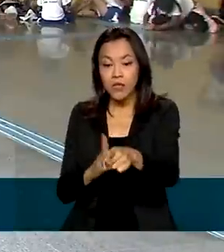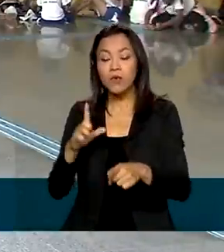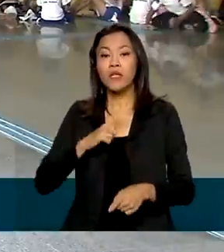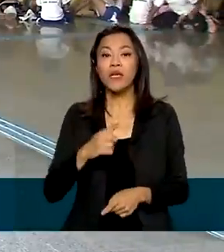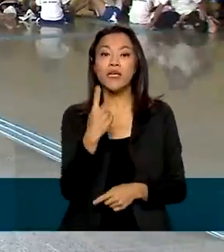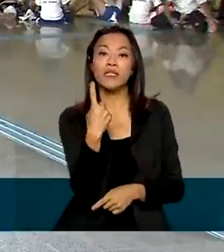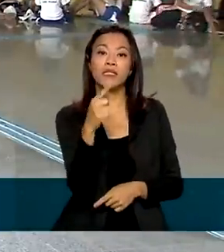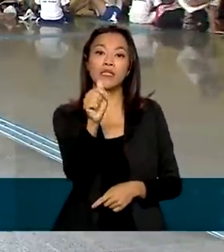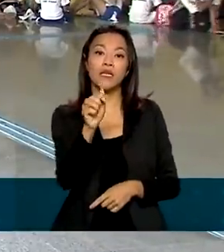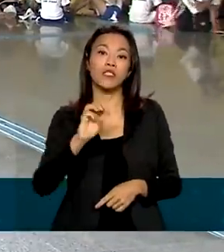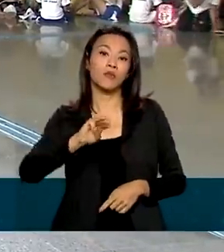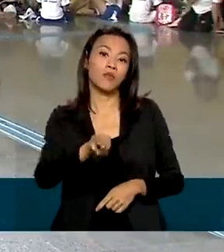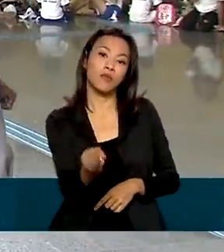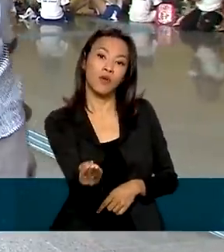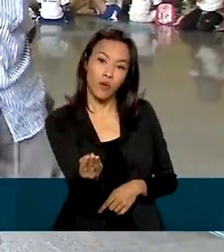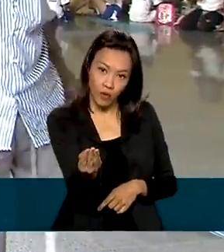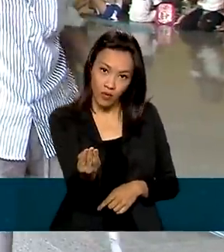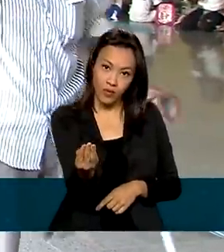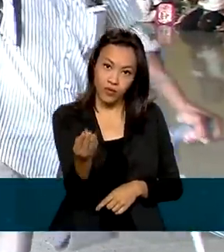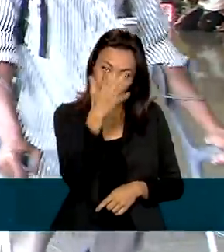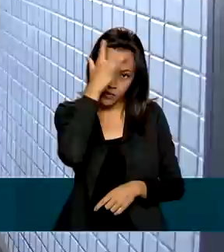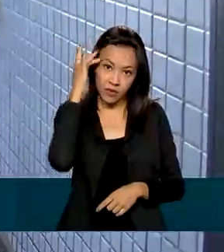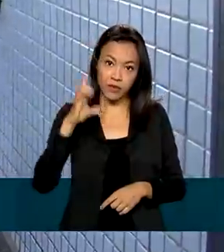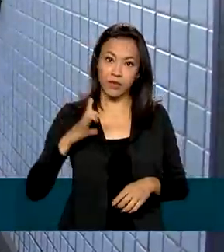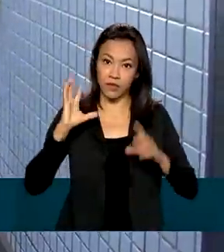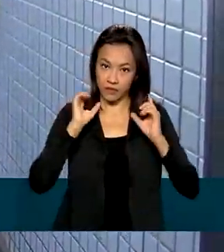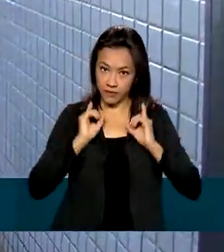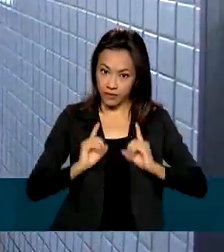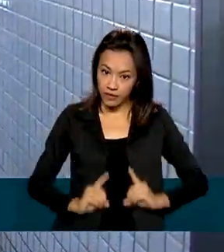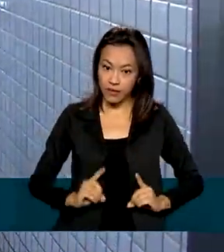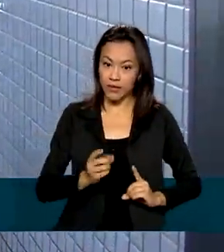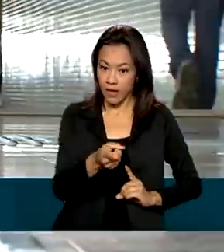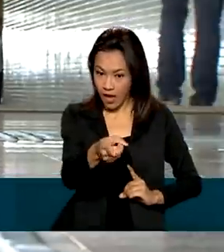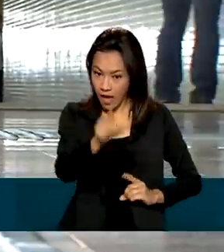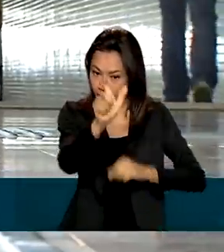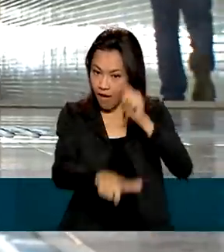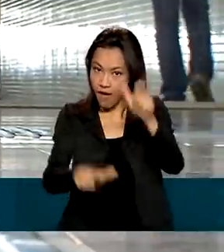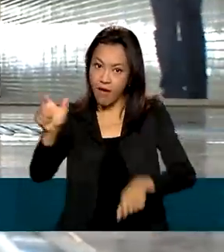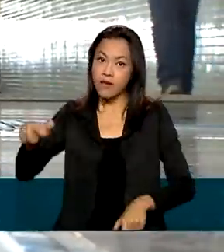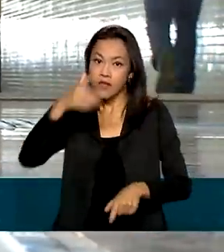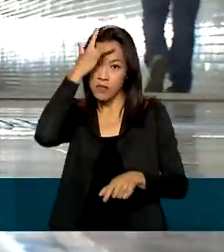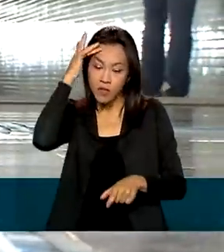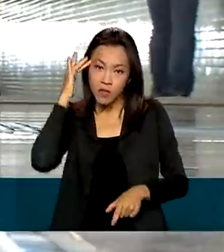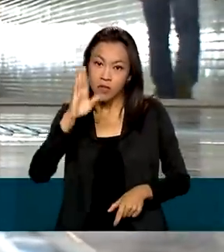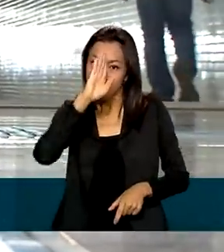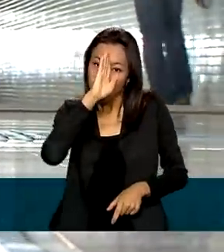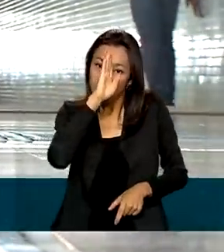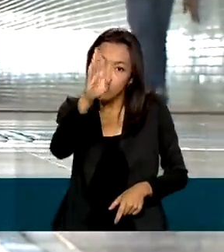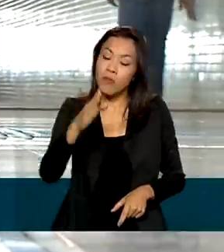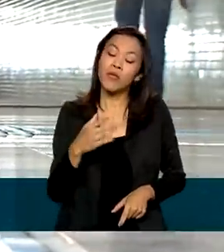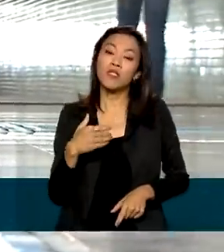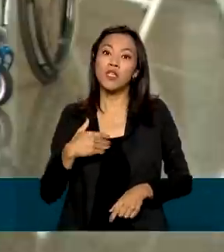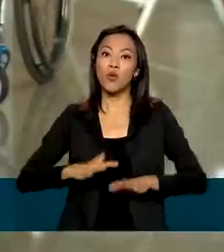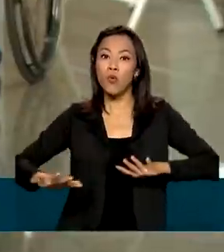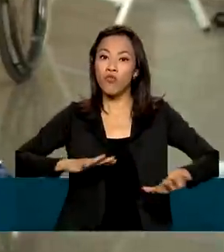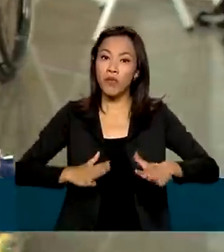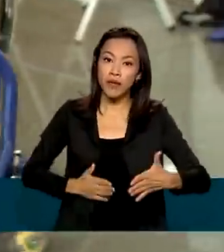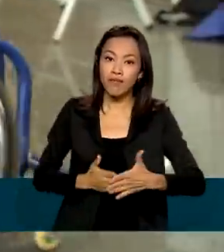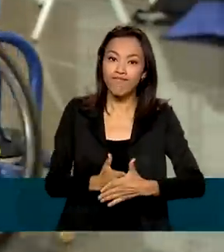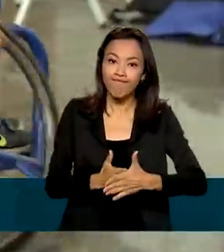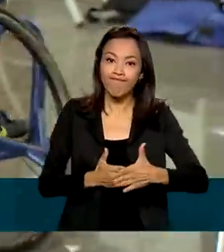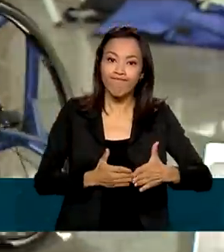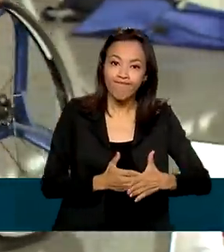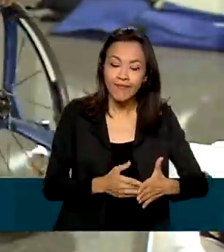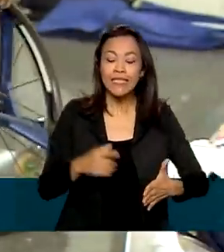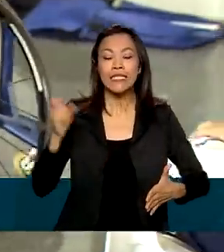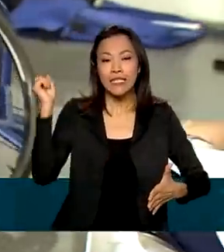17 milhões de pessoas com deficiência. Muitas delas, principalmente as que têm mobilidade reduzida, enfrentam